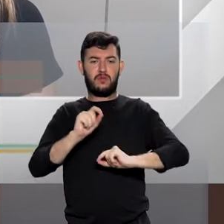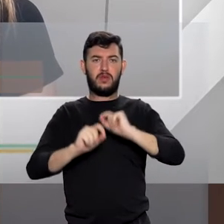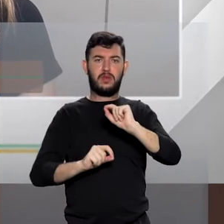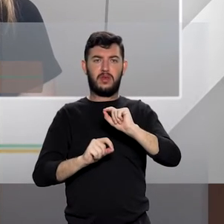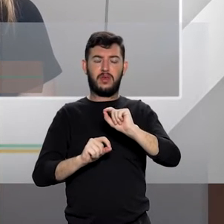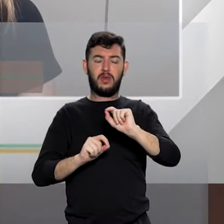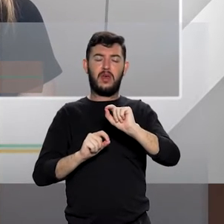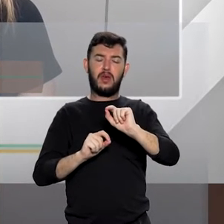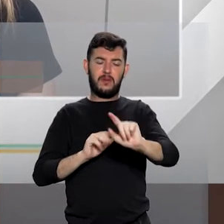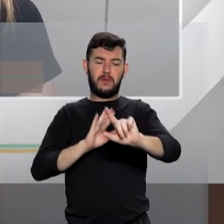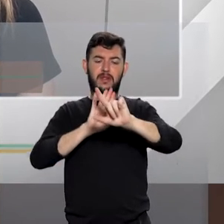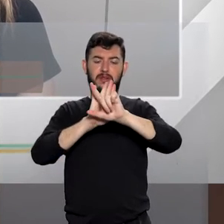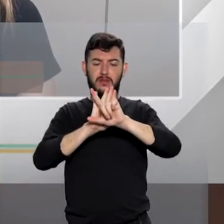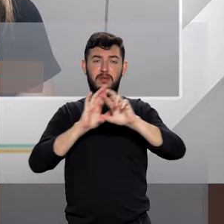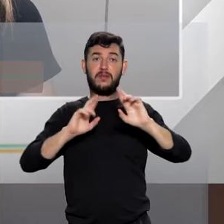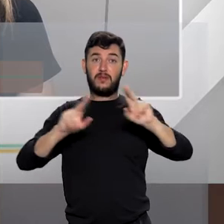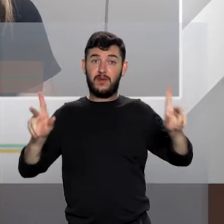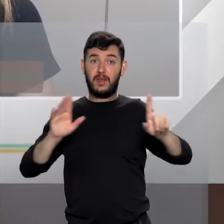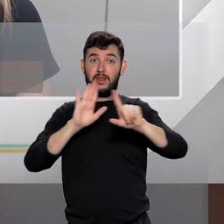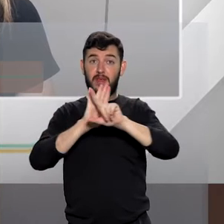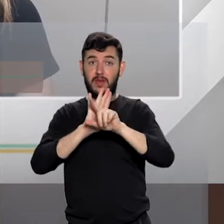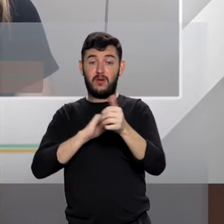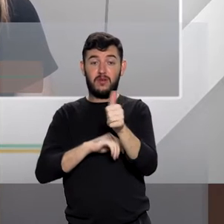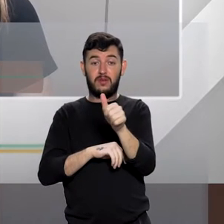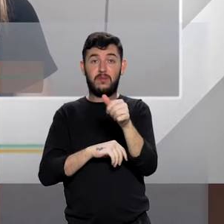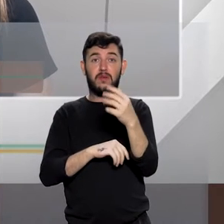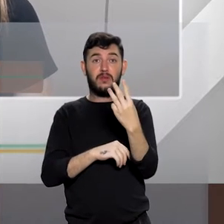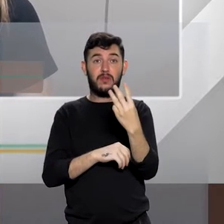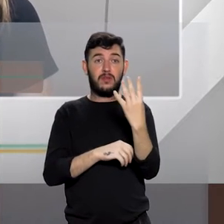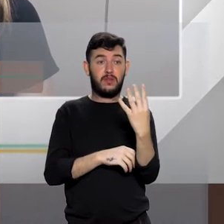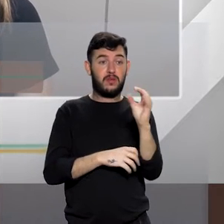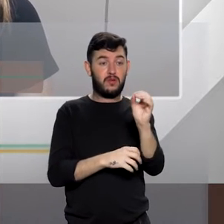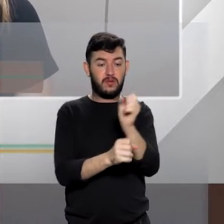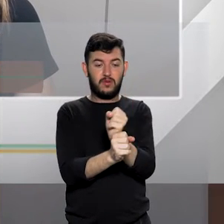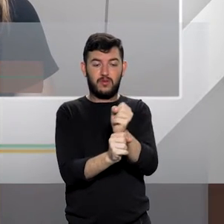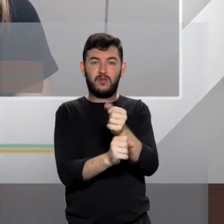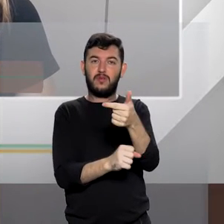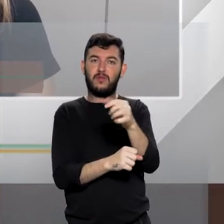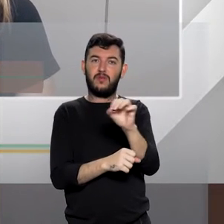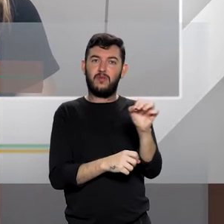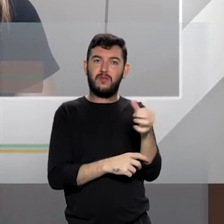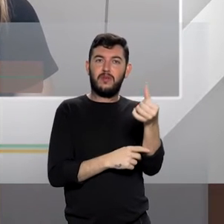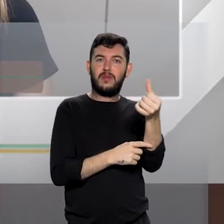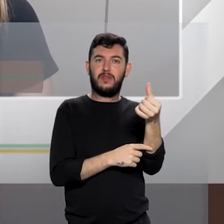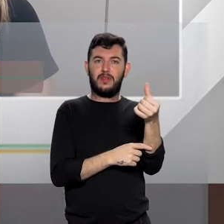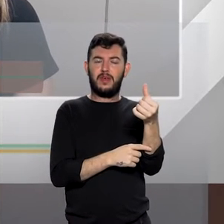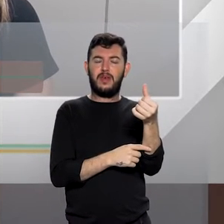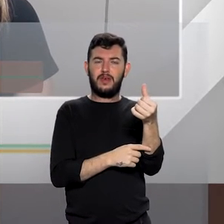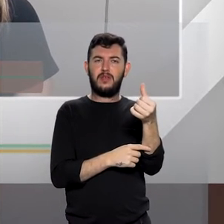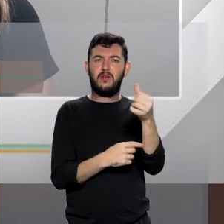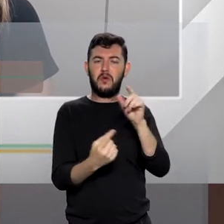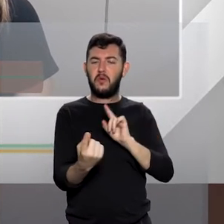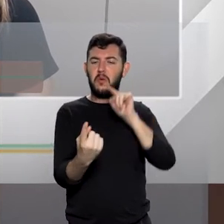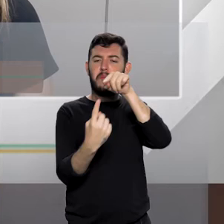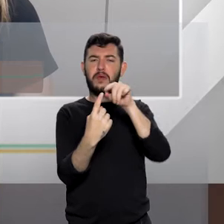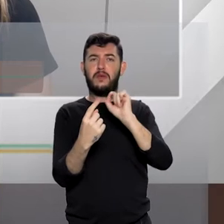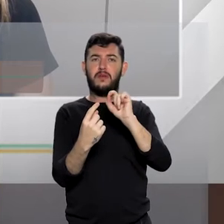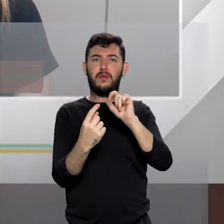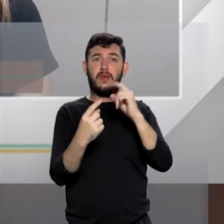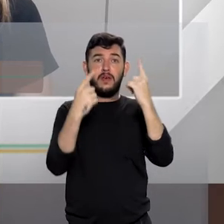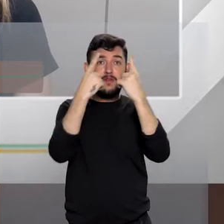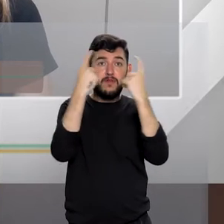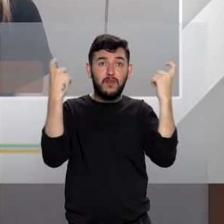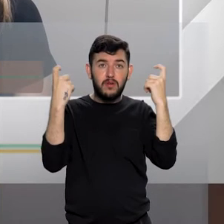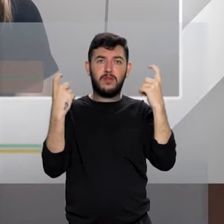lógico que a Lei nº 11.340, de 2006, que vem aí dentro do âmbito do combate à violência doméstica e familiar,